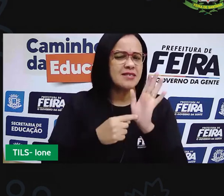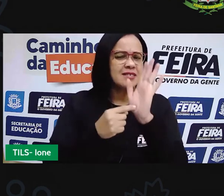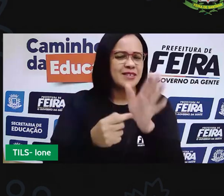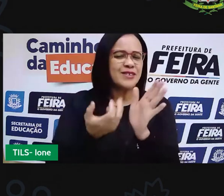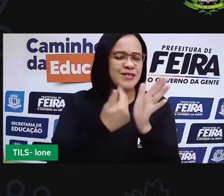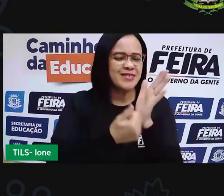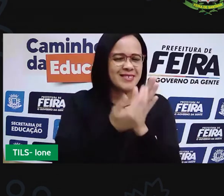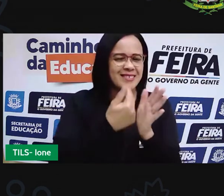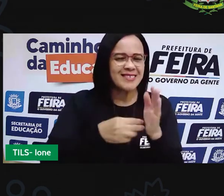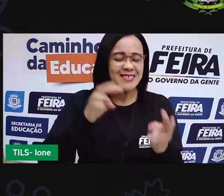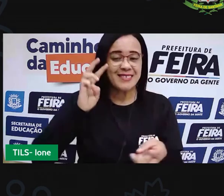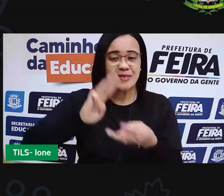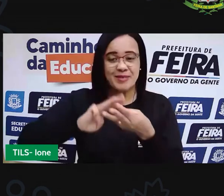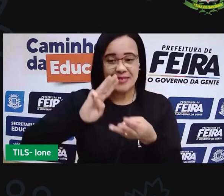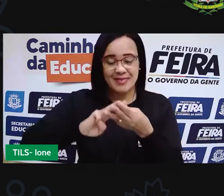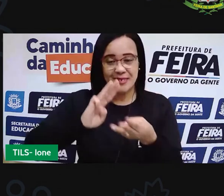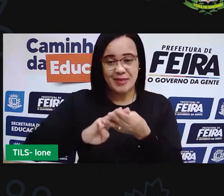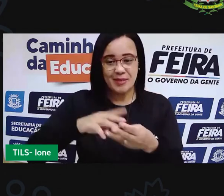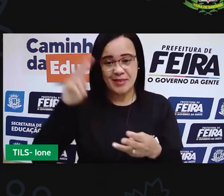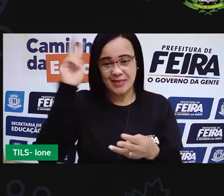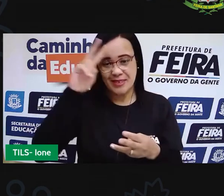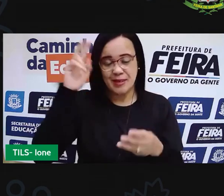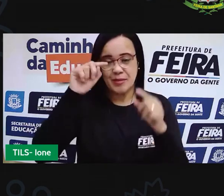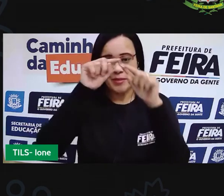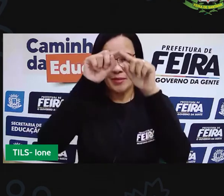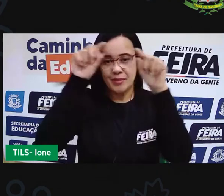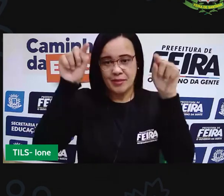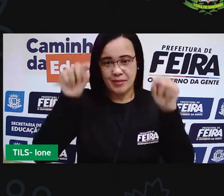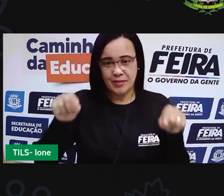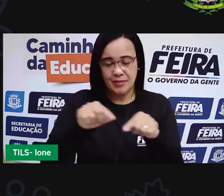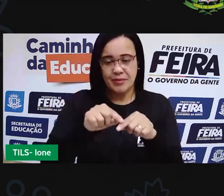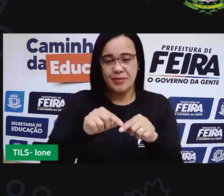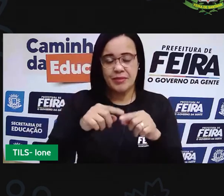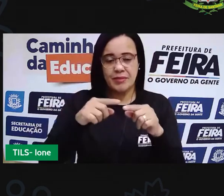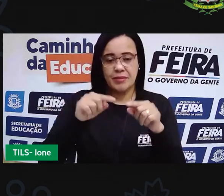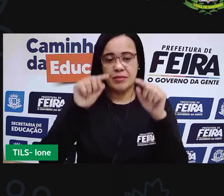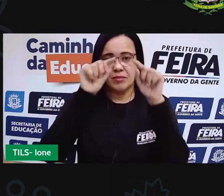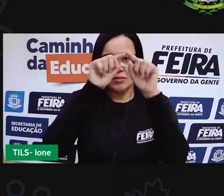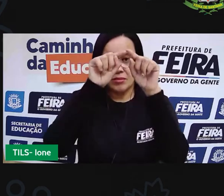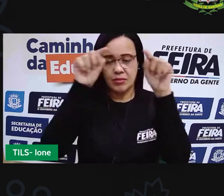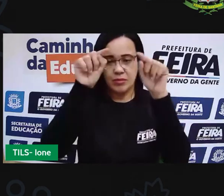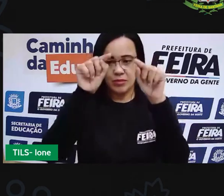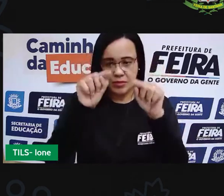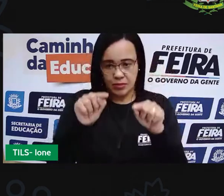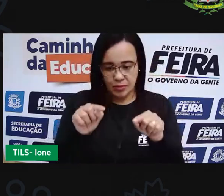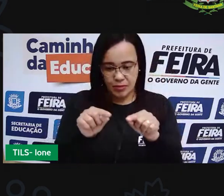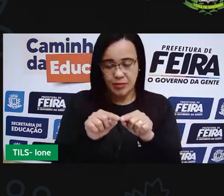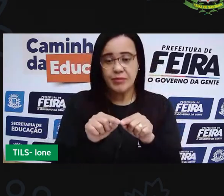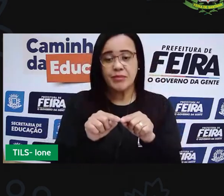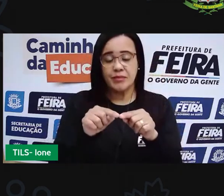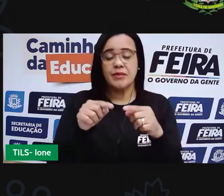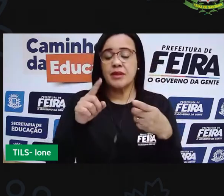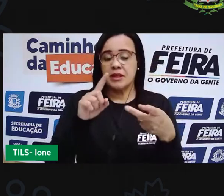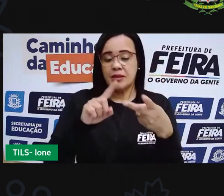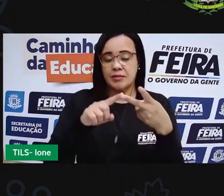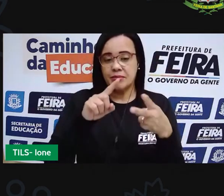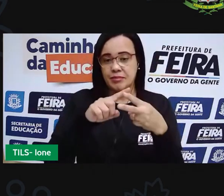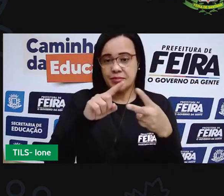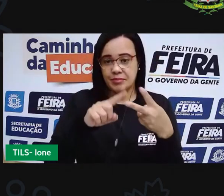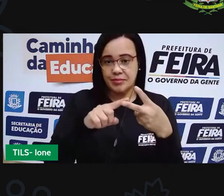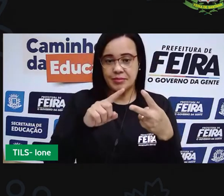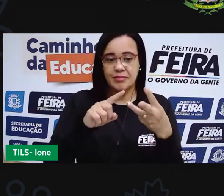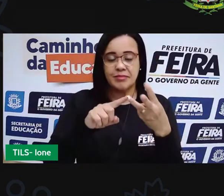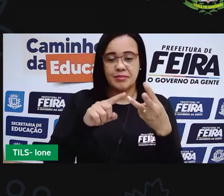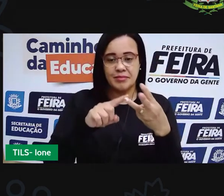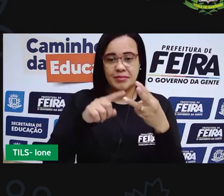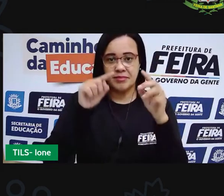geométricas o quadrado o retângulo o retângulo e o triângulo aí com